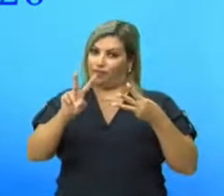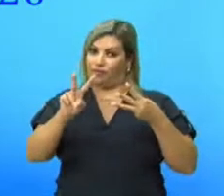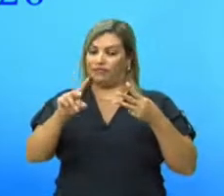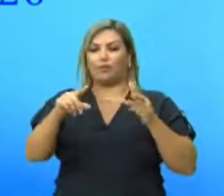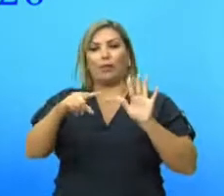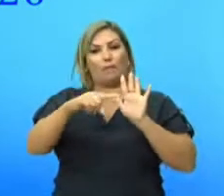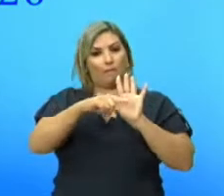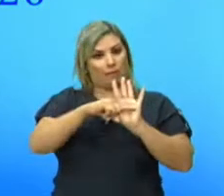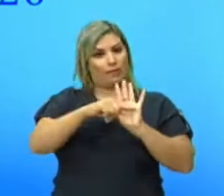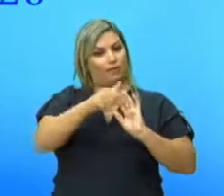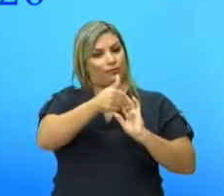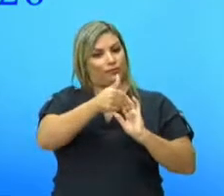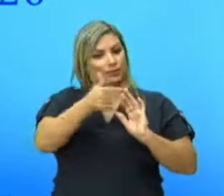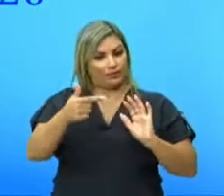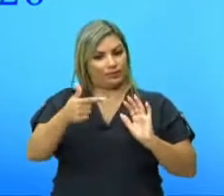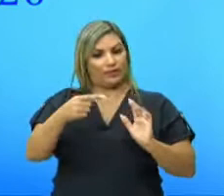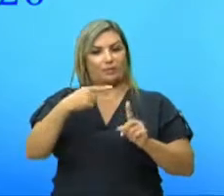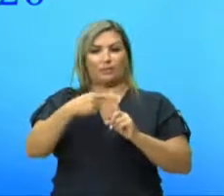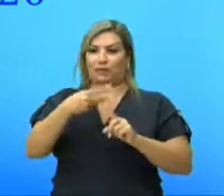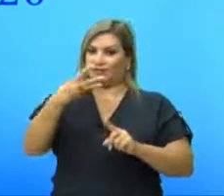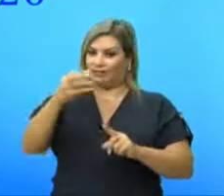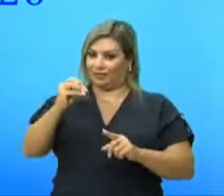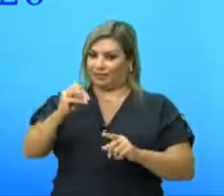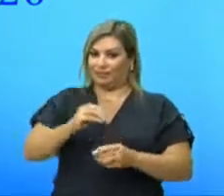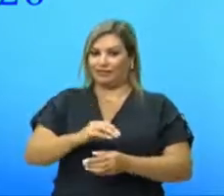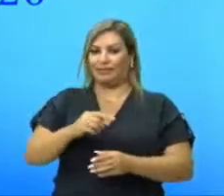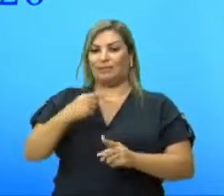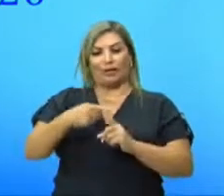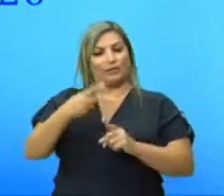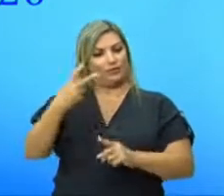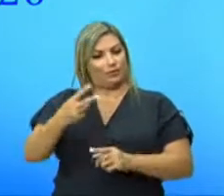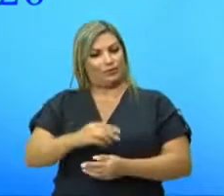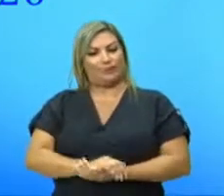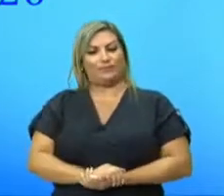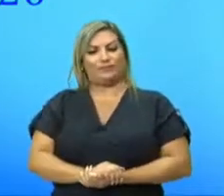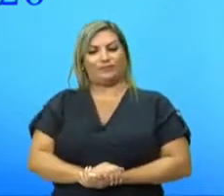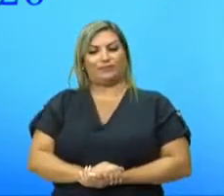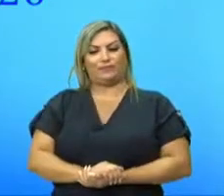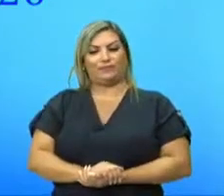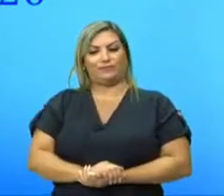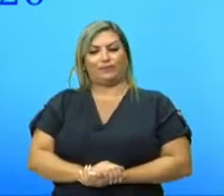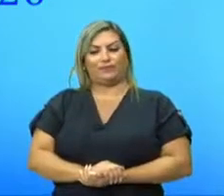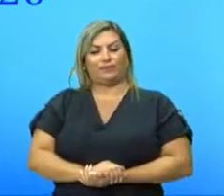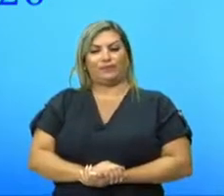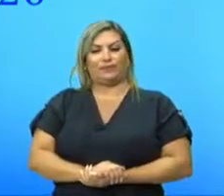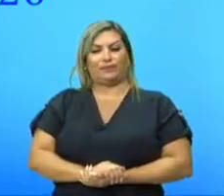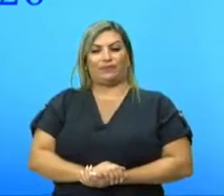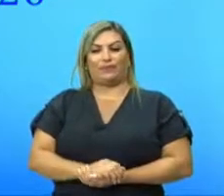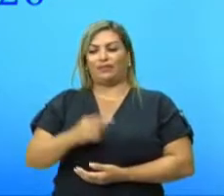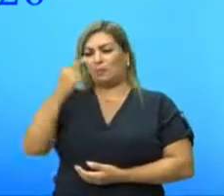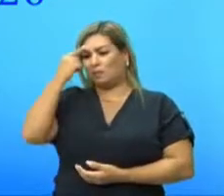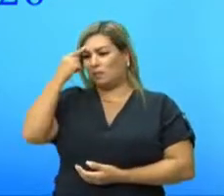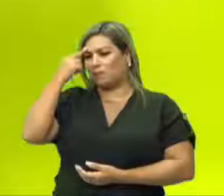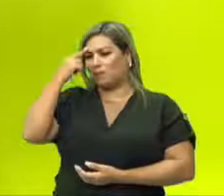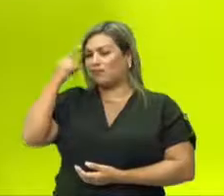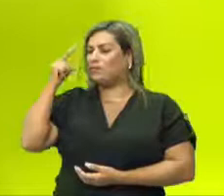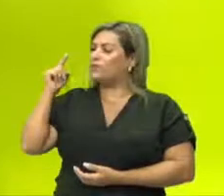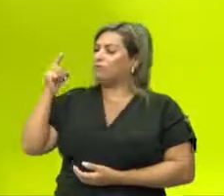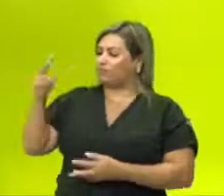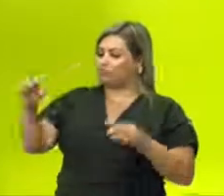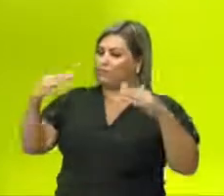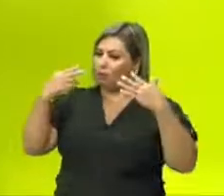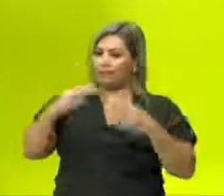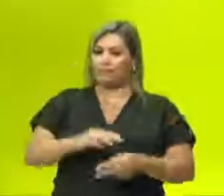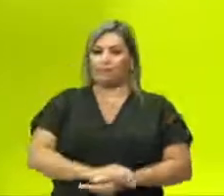vértice é igual. Menos 12 mais 30 mais 2. Então, pensa o seguinte. Você, olha aqui